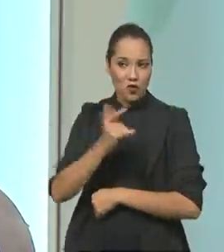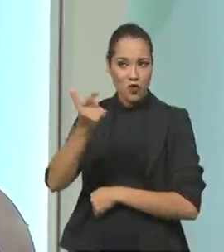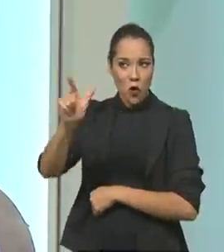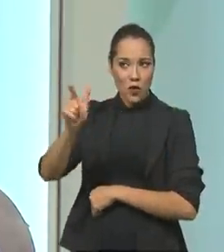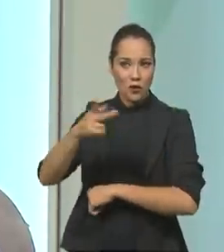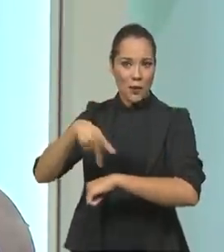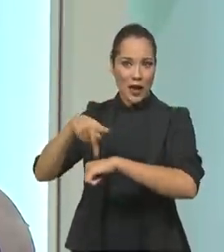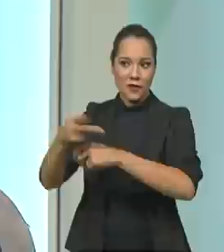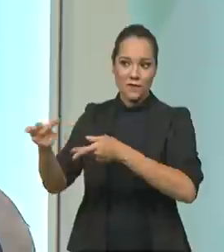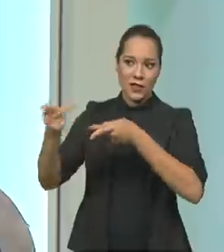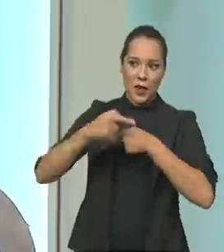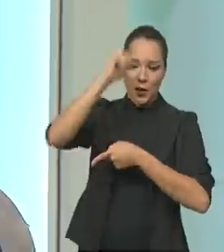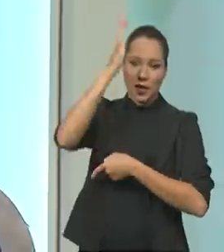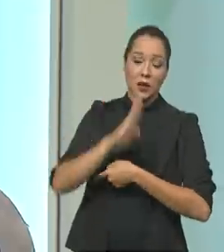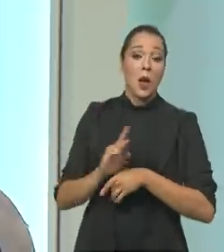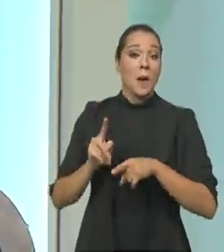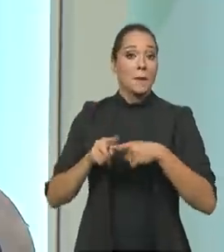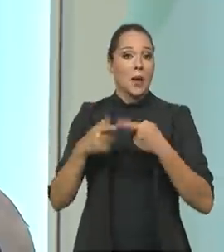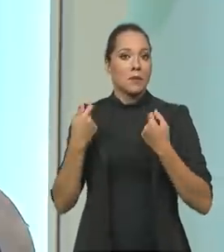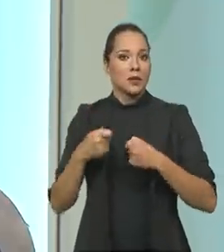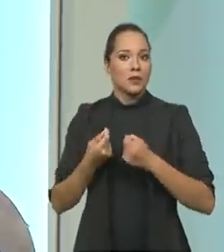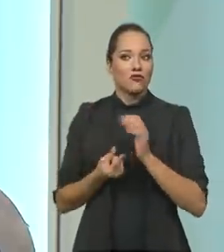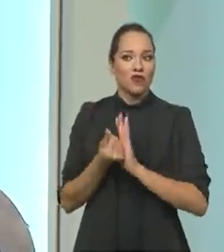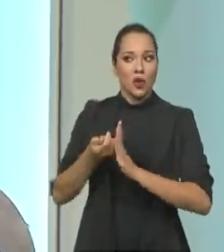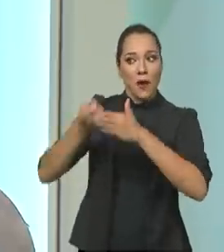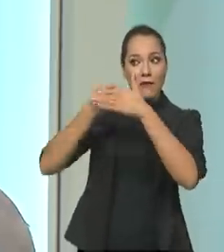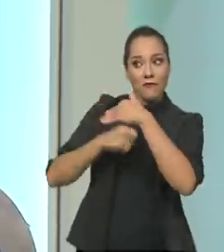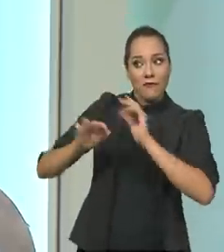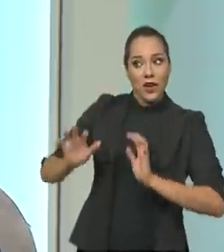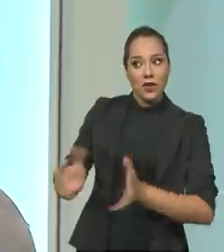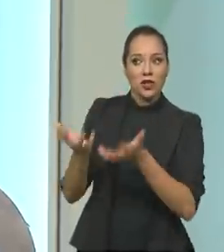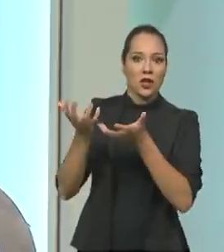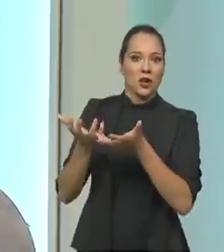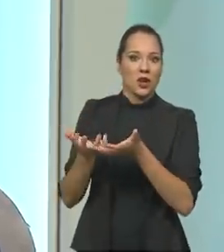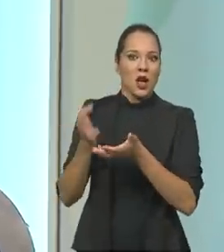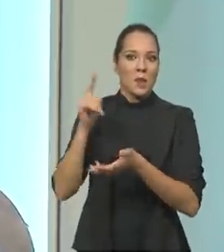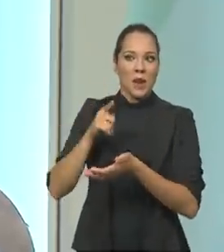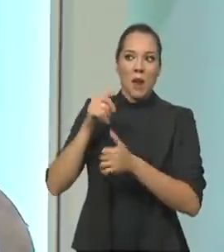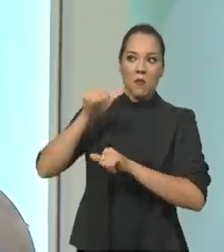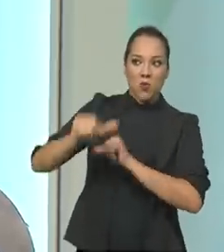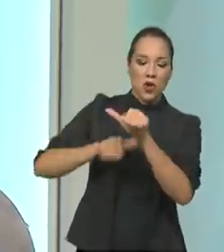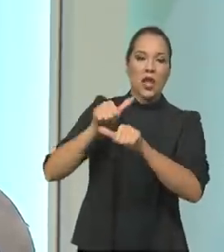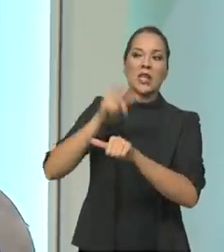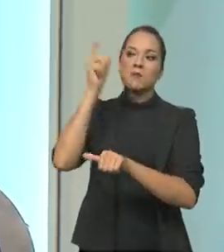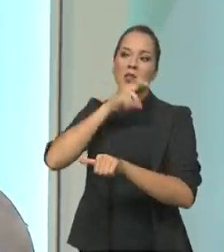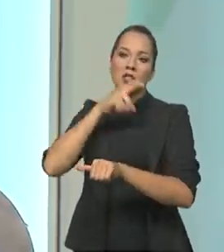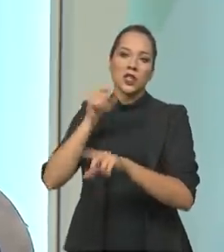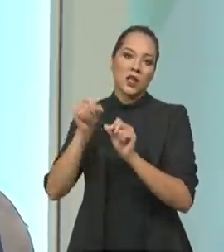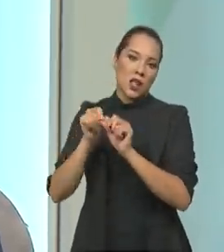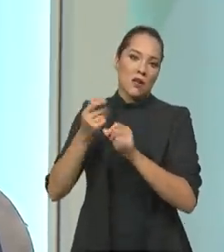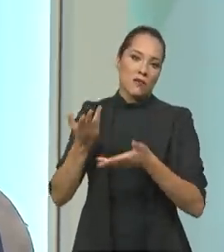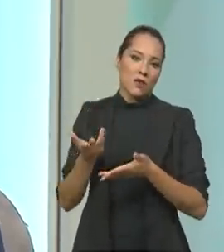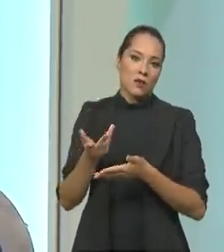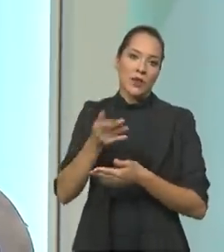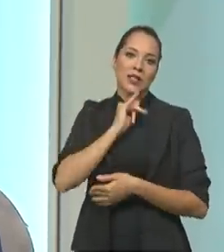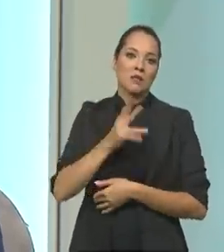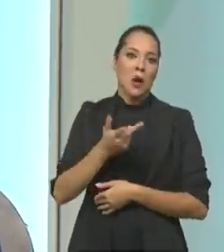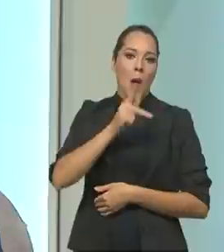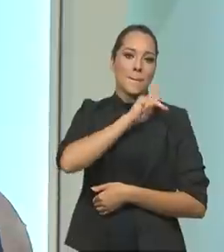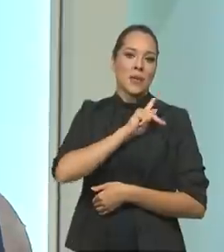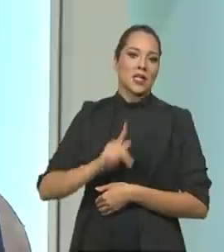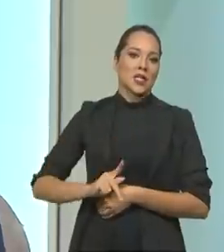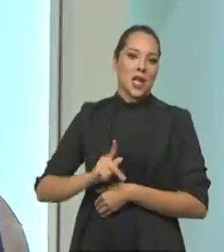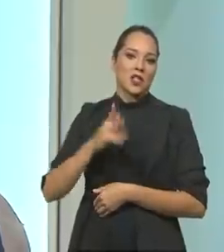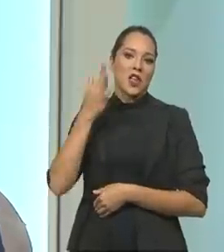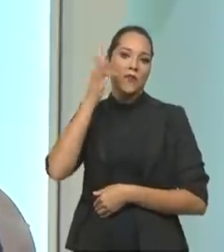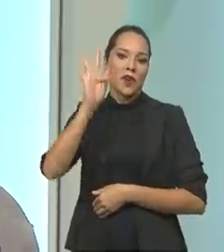Agora, a gente tem que ter recursos para investir lá fora, para desfazer o que fizeram com o Brasil. Por exemplo, o presidente francês criou uma